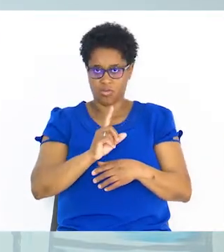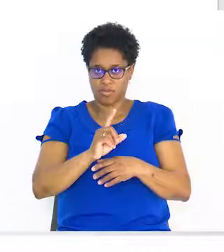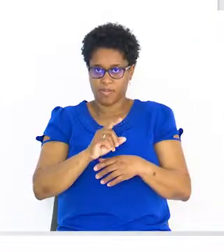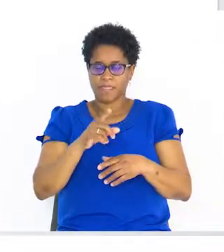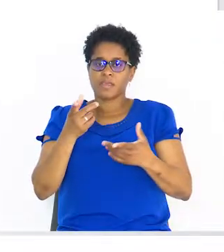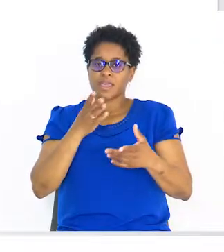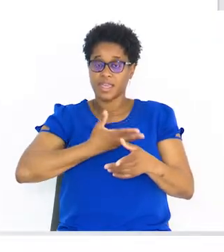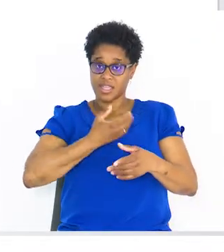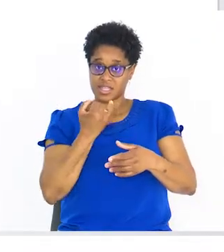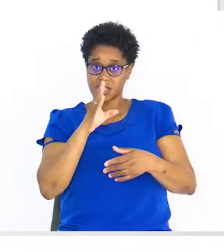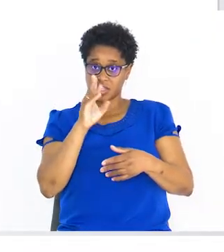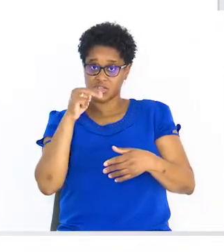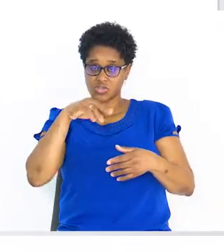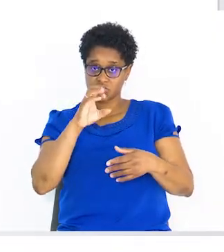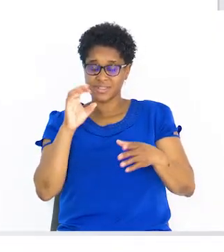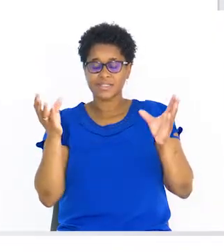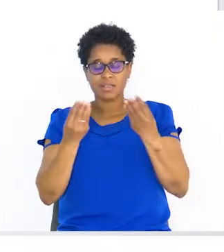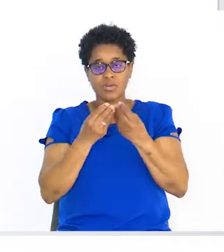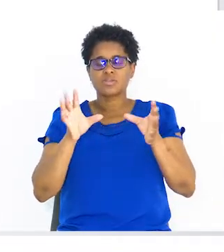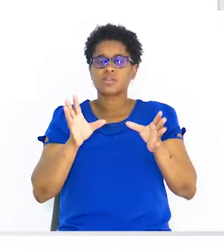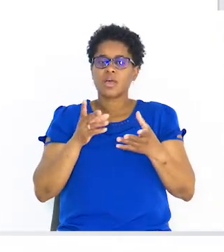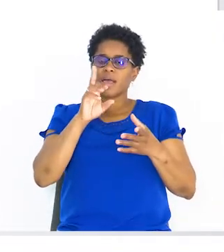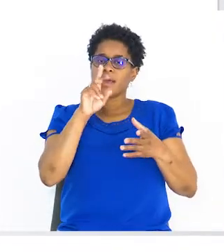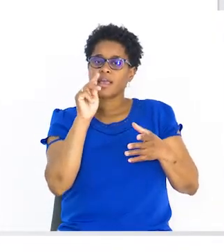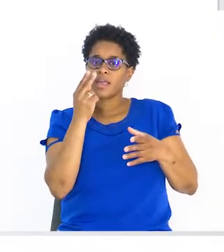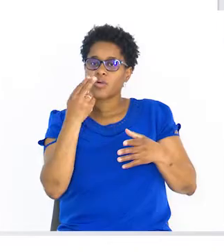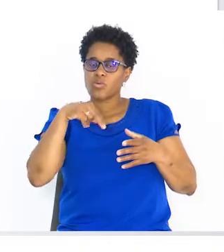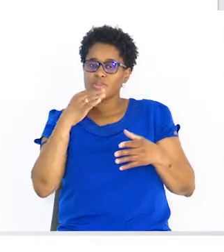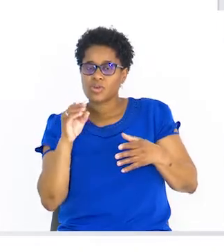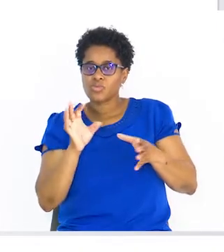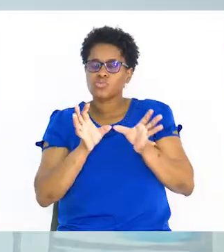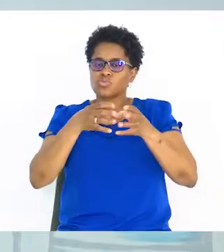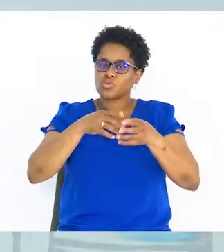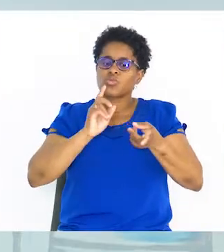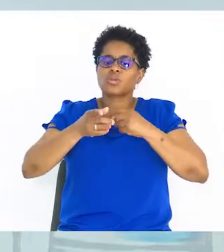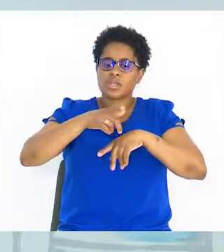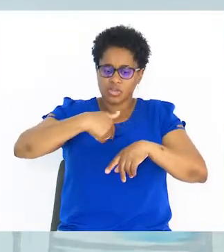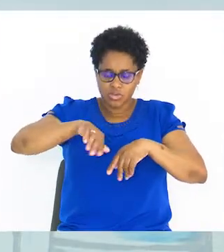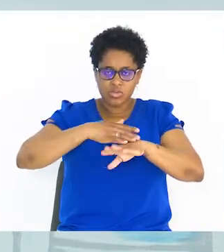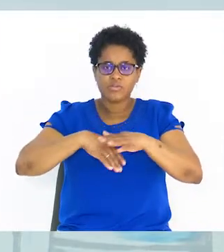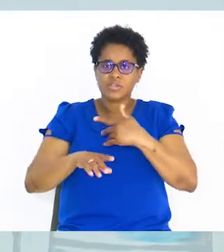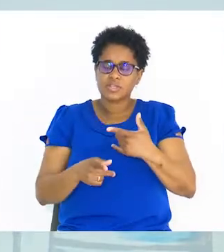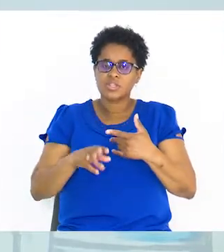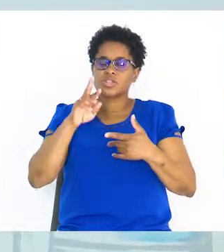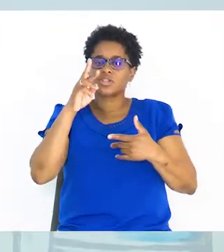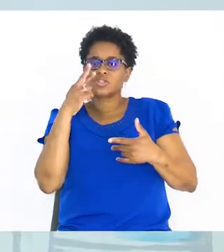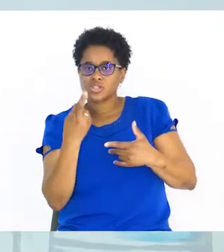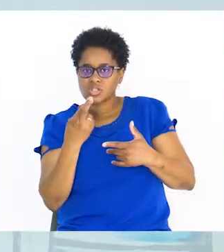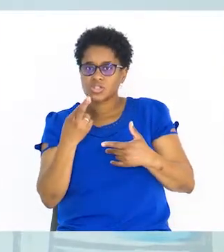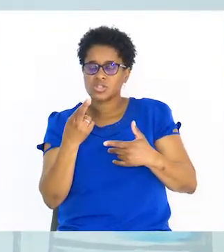a disjunção está associada à reunião dos conjuntos. O é vamos fazer? x